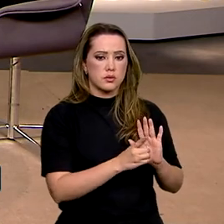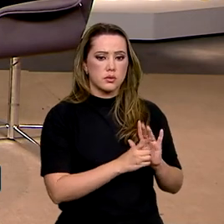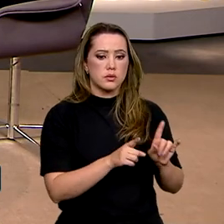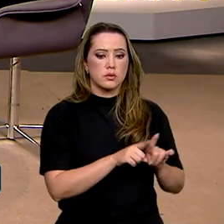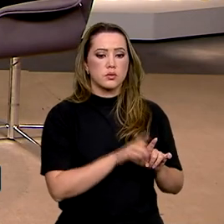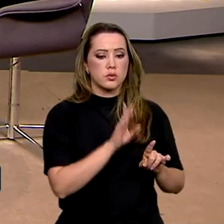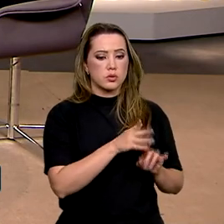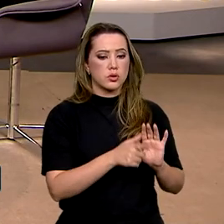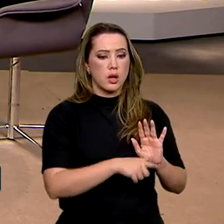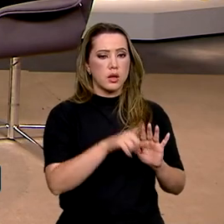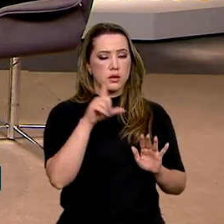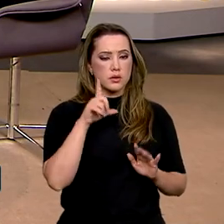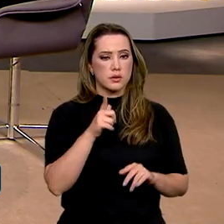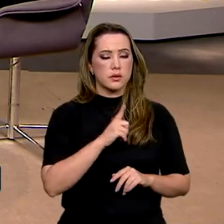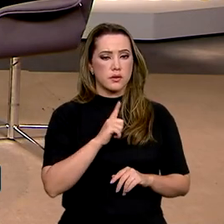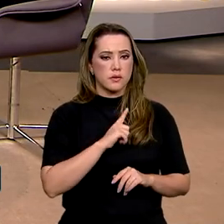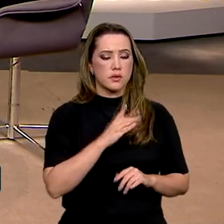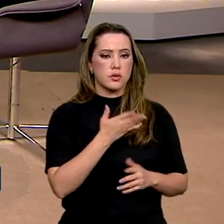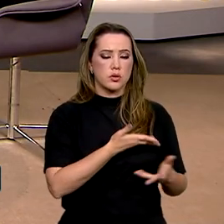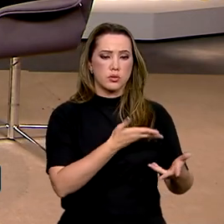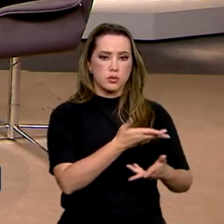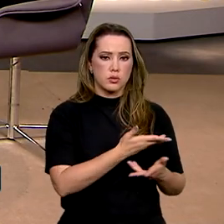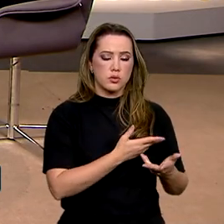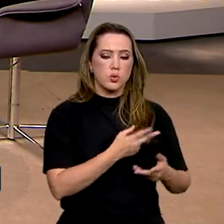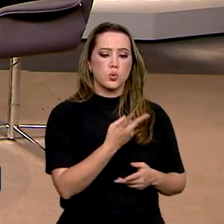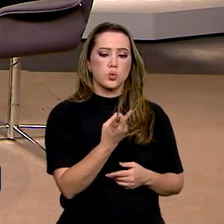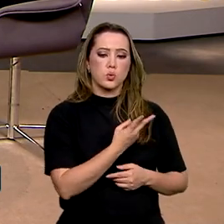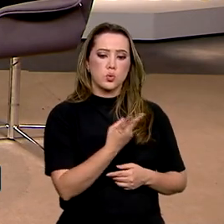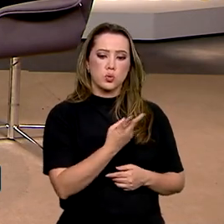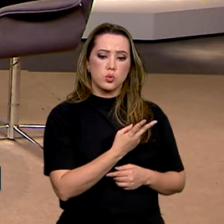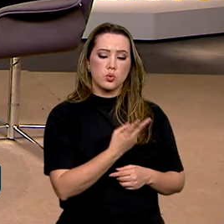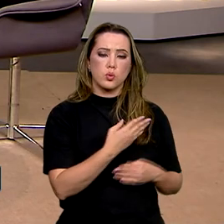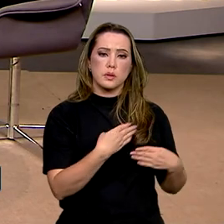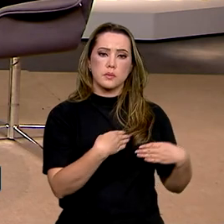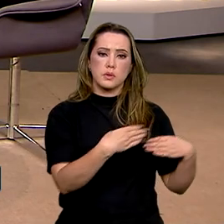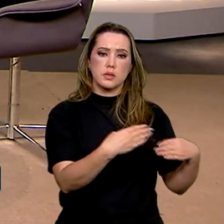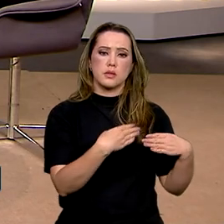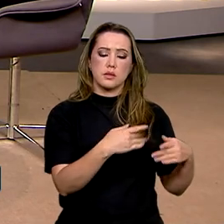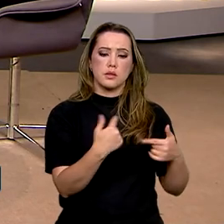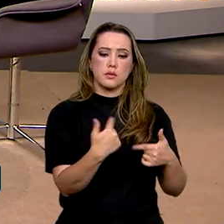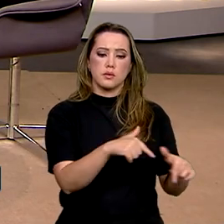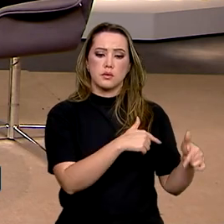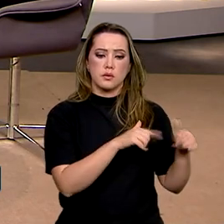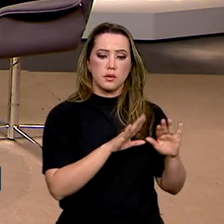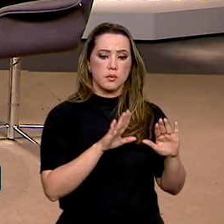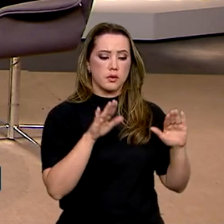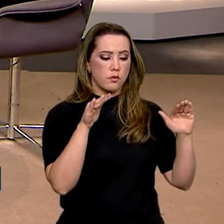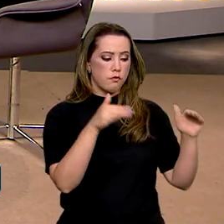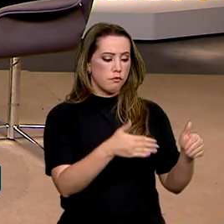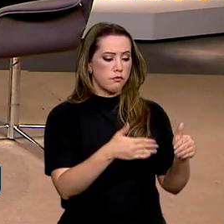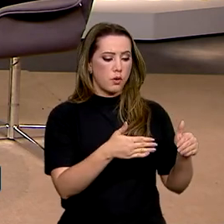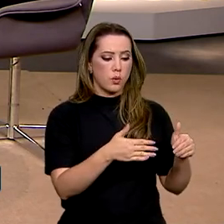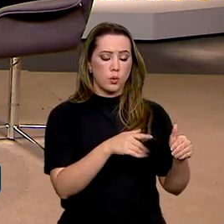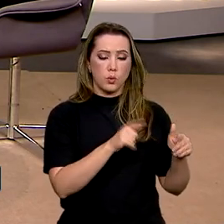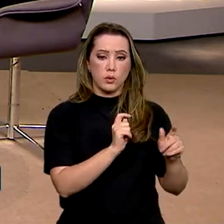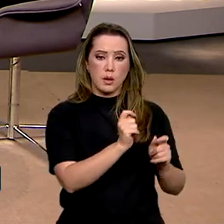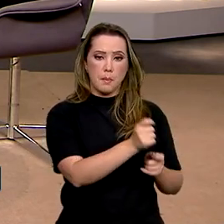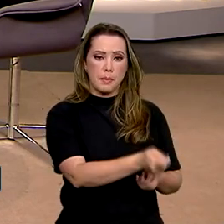no passado, gestão compartilhada quer dizer que os dois ministérios, elas exercem a gestão da pesca